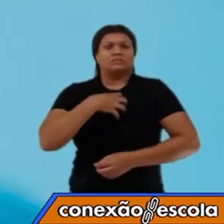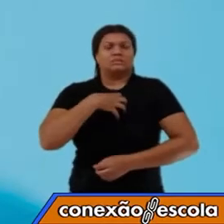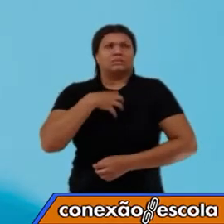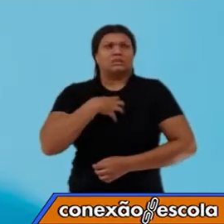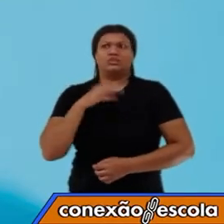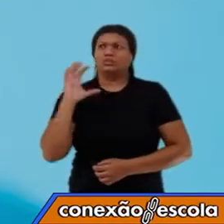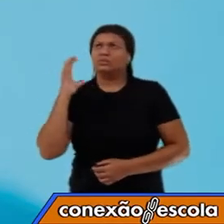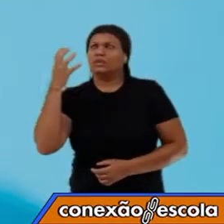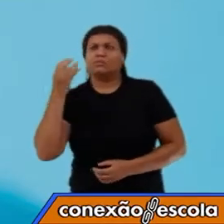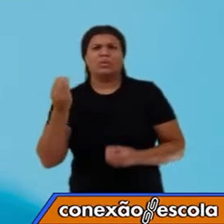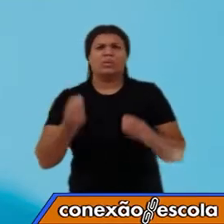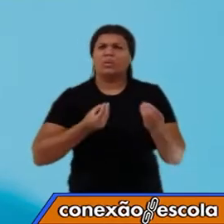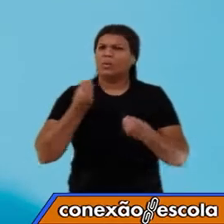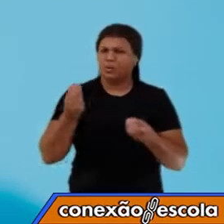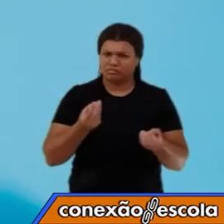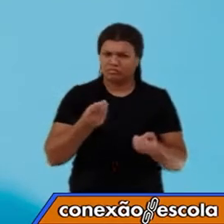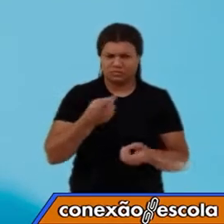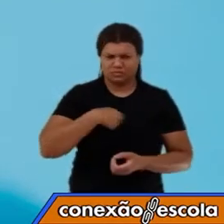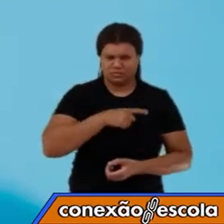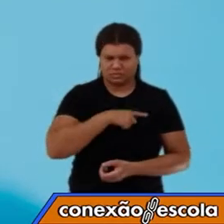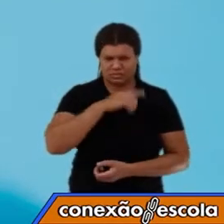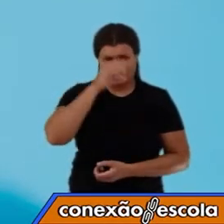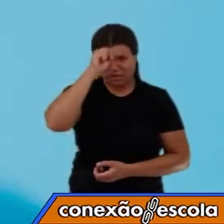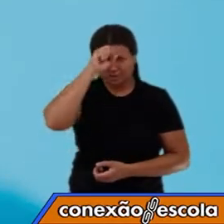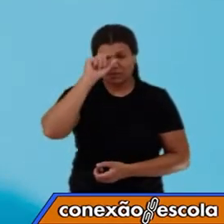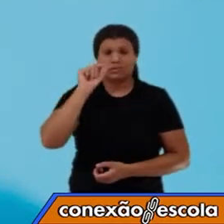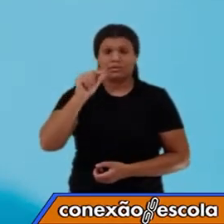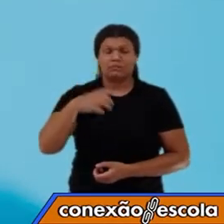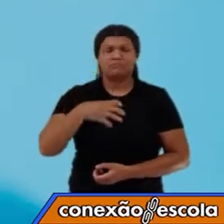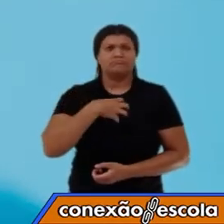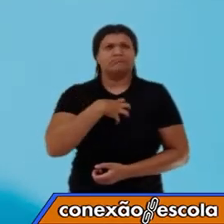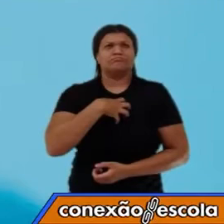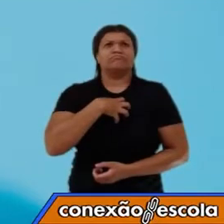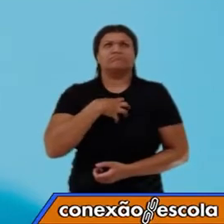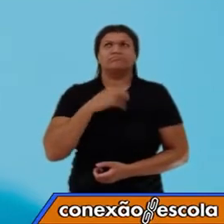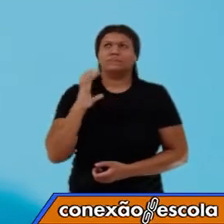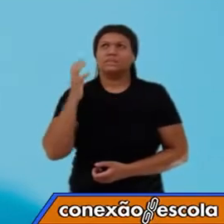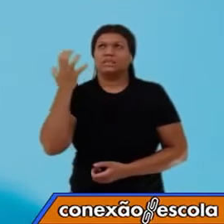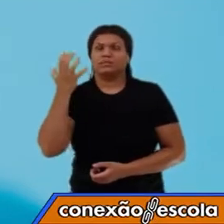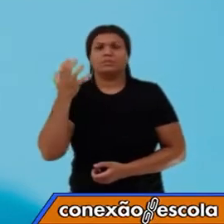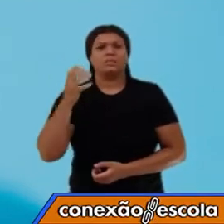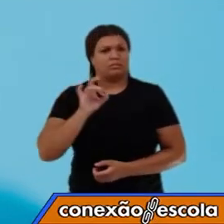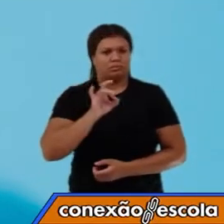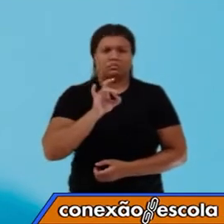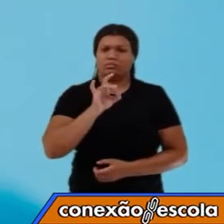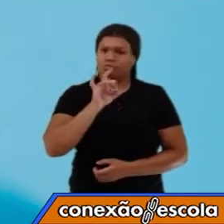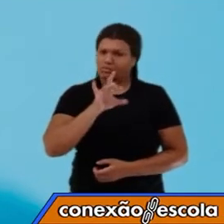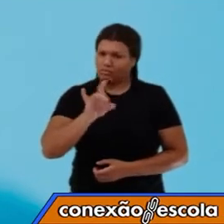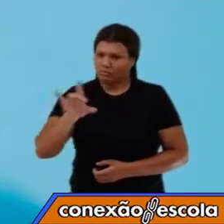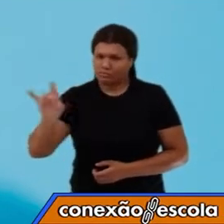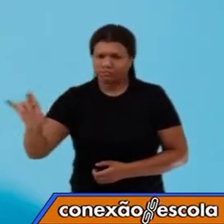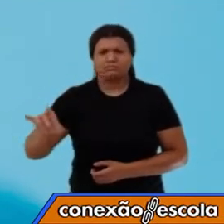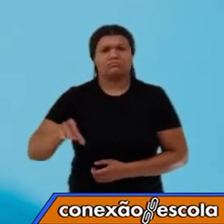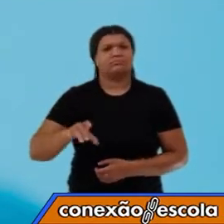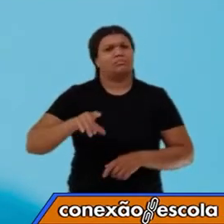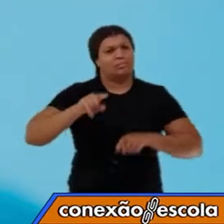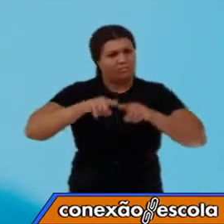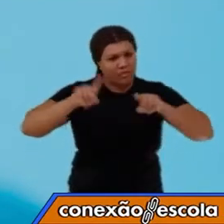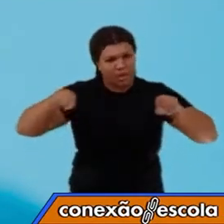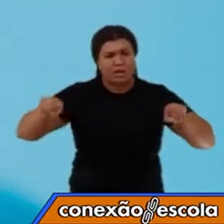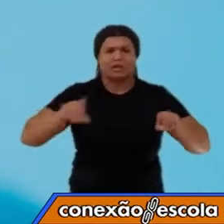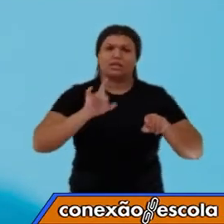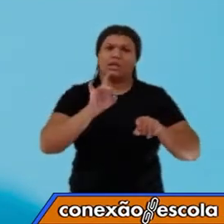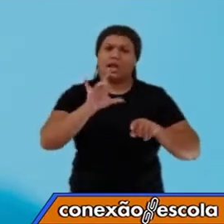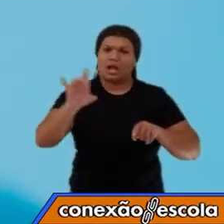vamos aprender aqui que essa sensação térmica, ela vai variar de um corpo para o outro. Nós podemos